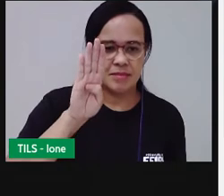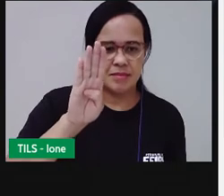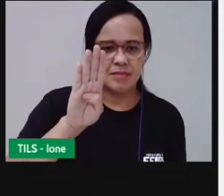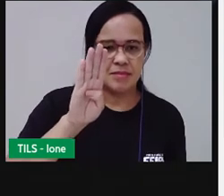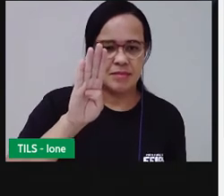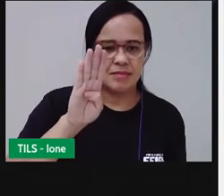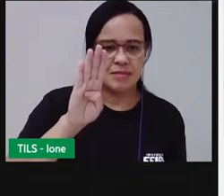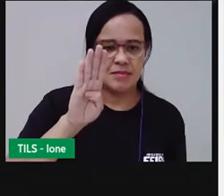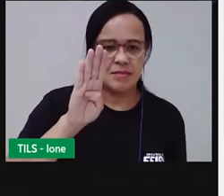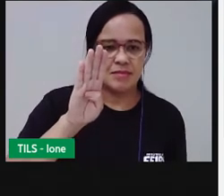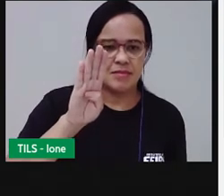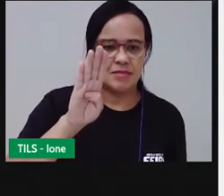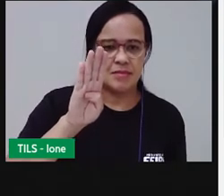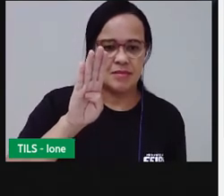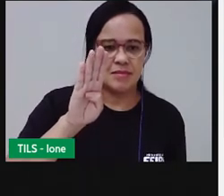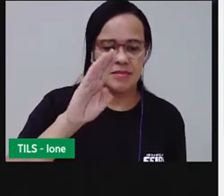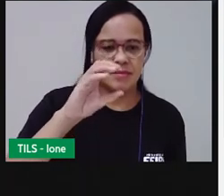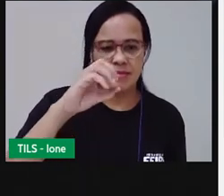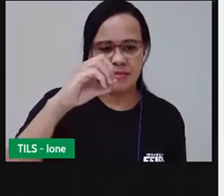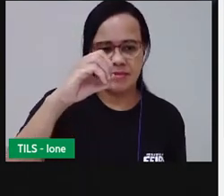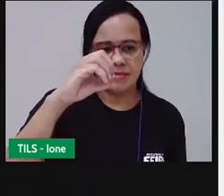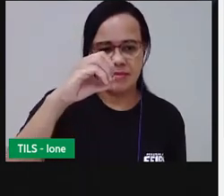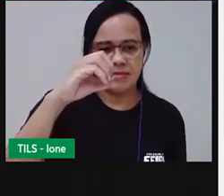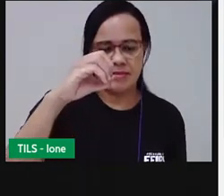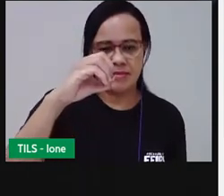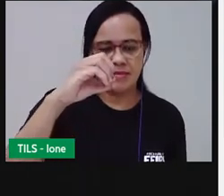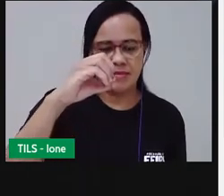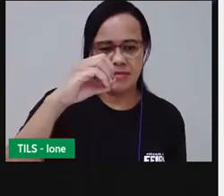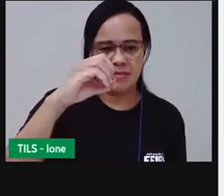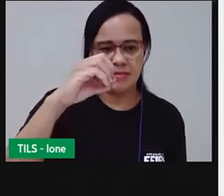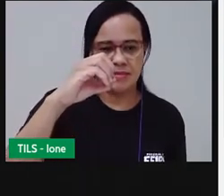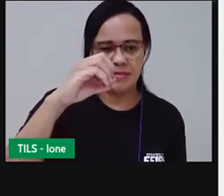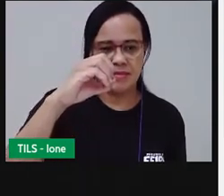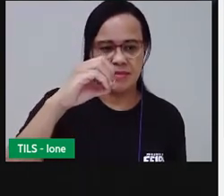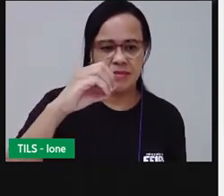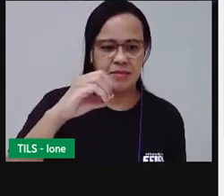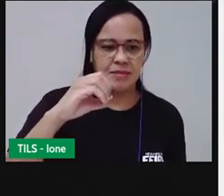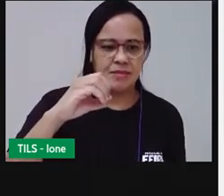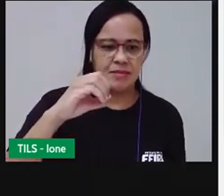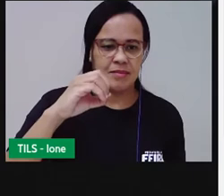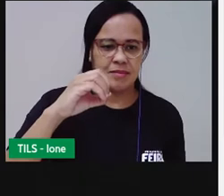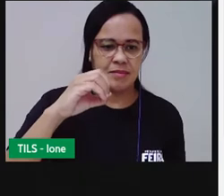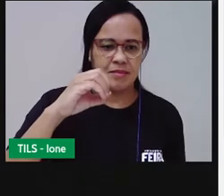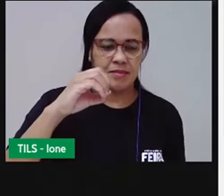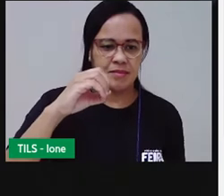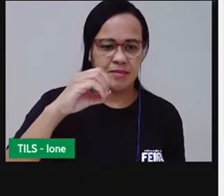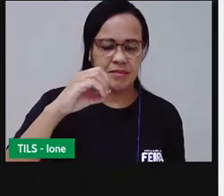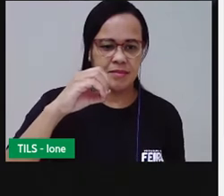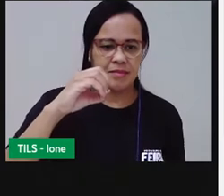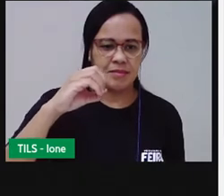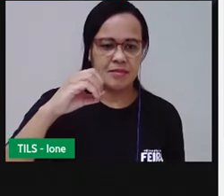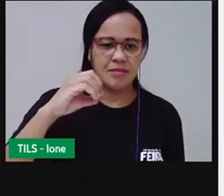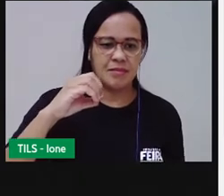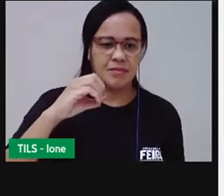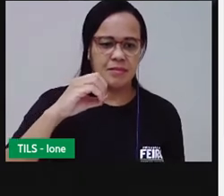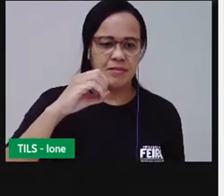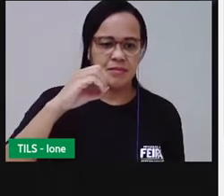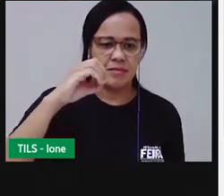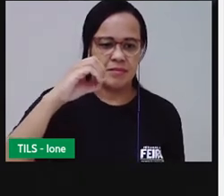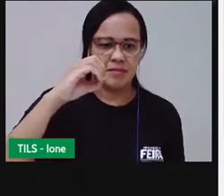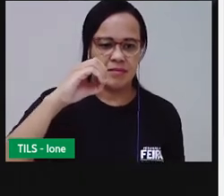Depois, eu venho aqui fazendo um círculo. Ó. Traçado reto para baixo.